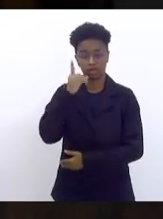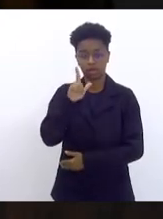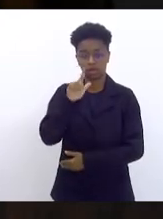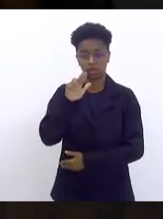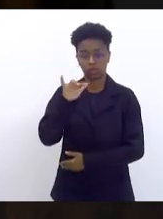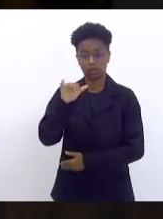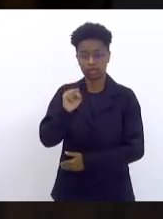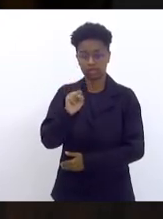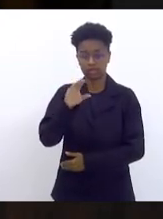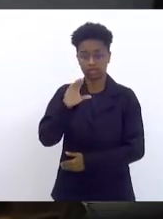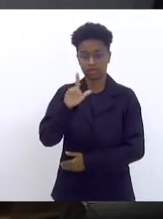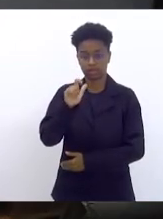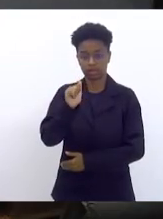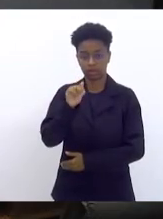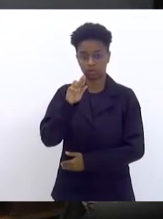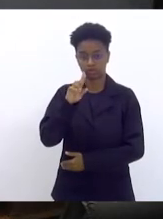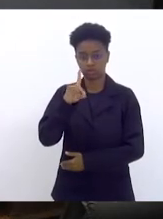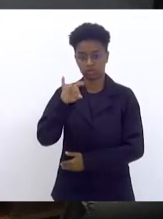Cláudio.